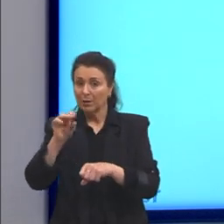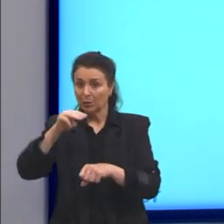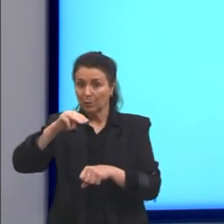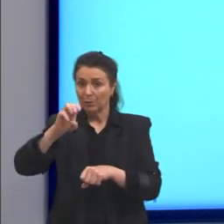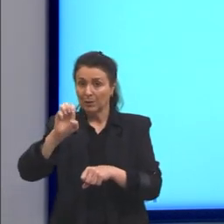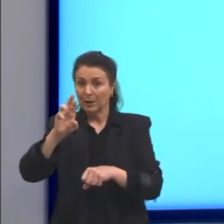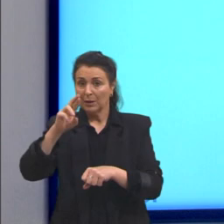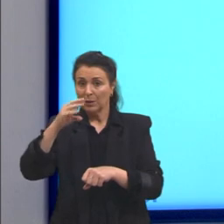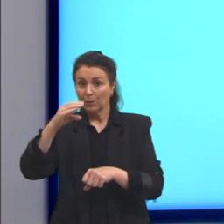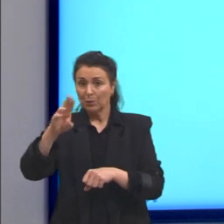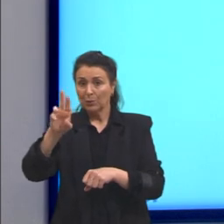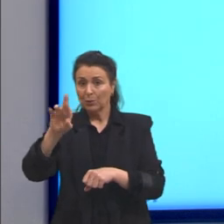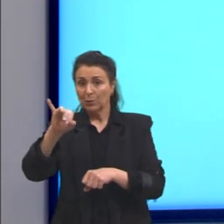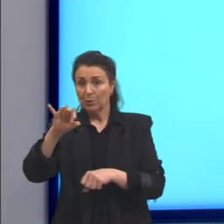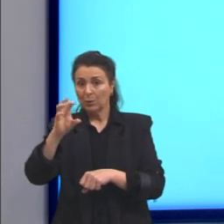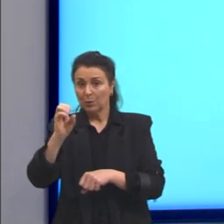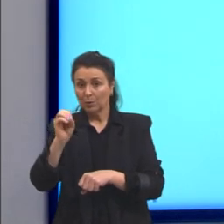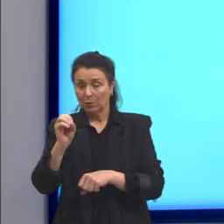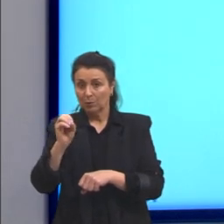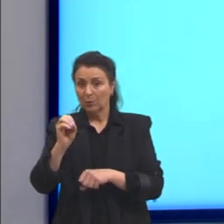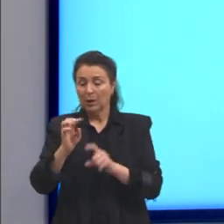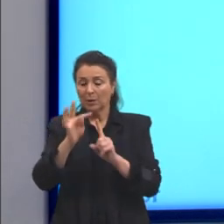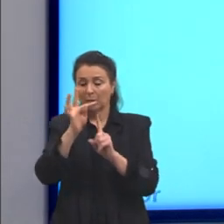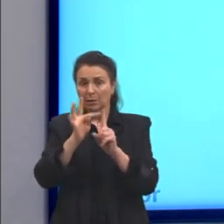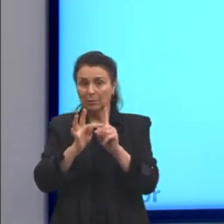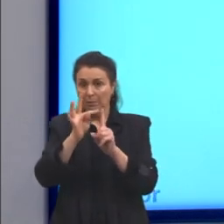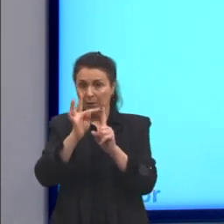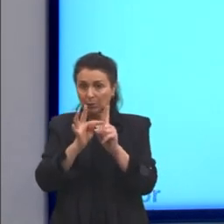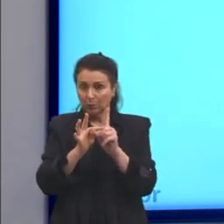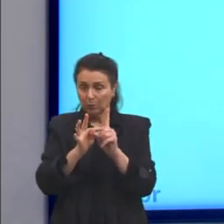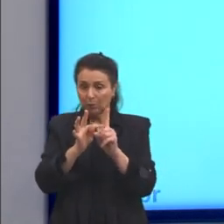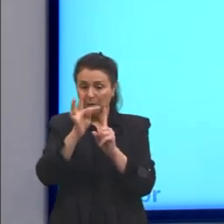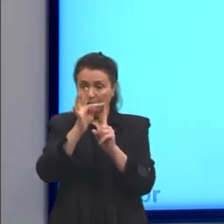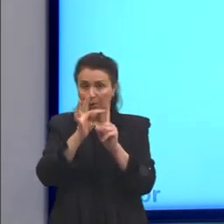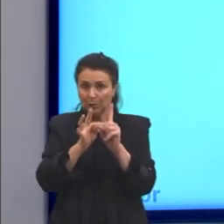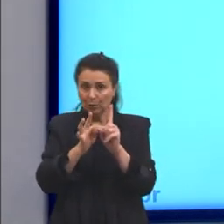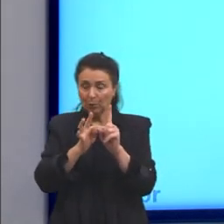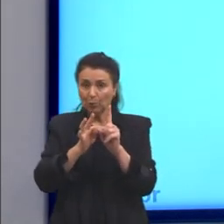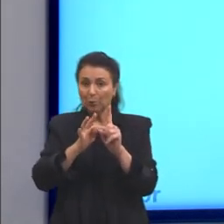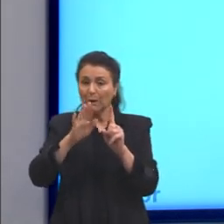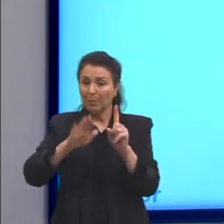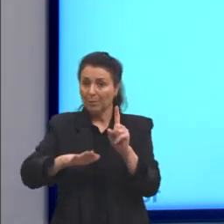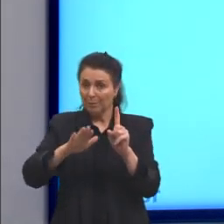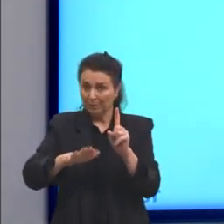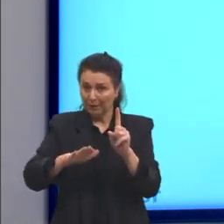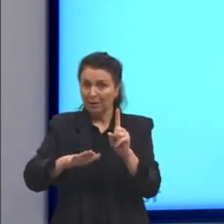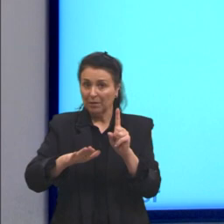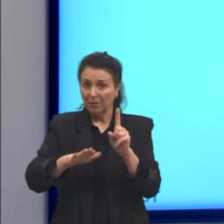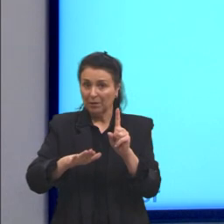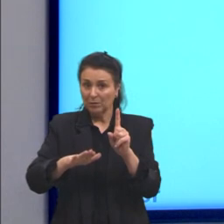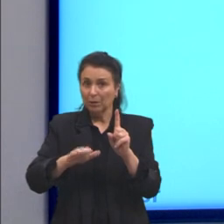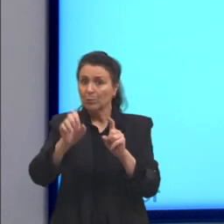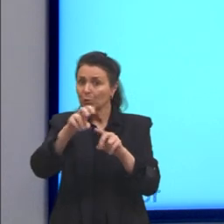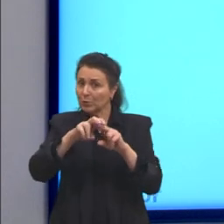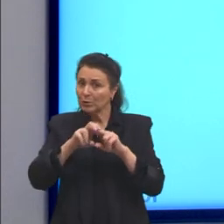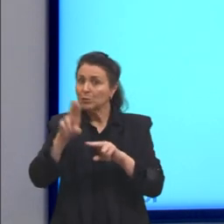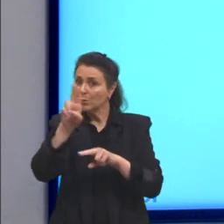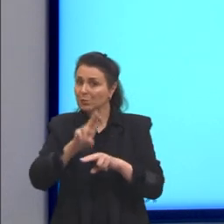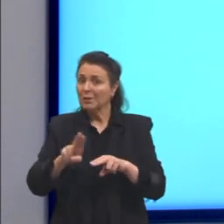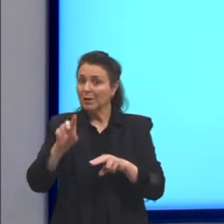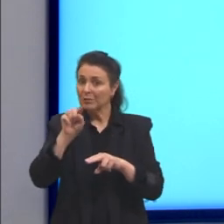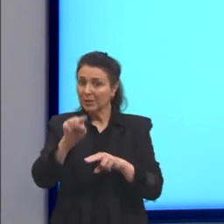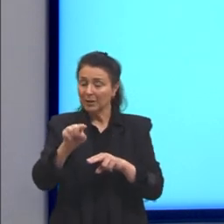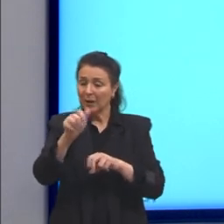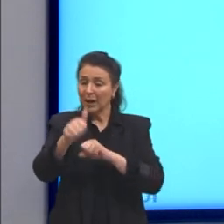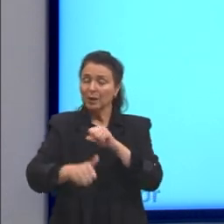ficar em temperaturas baixas, ele já consegue ficar líquido. Por isso que ele era utilizado nos termômetros. E aí, a gente